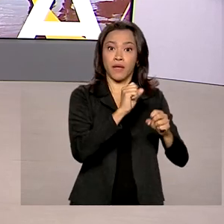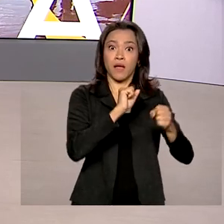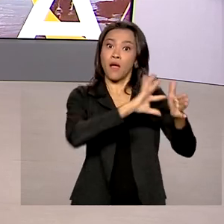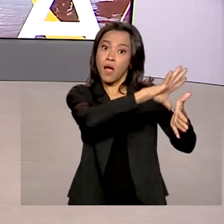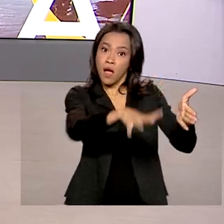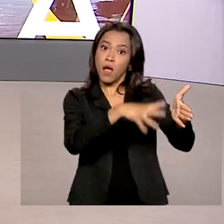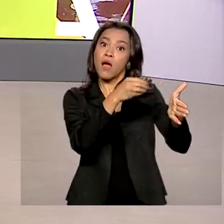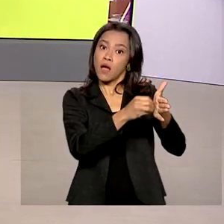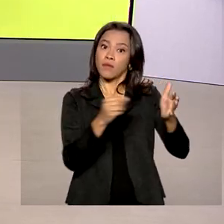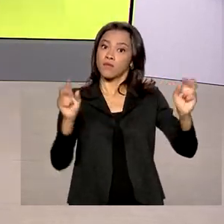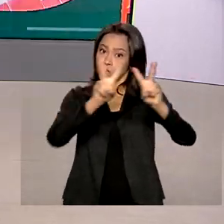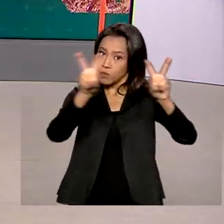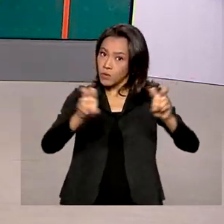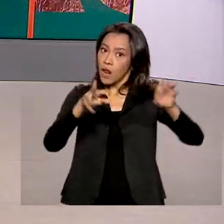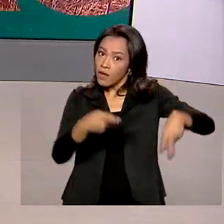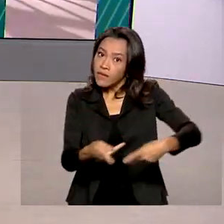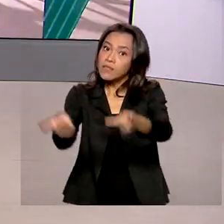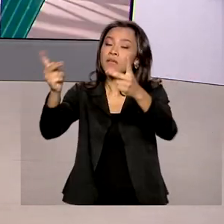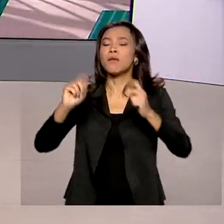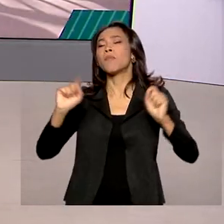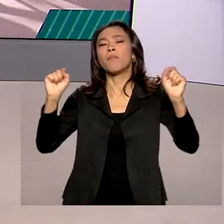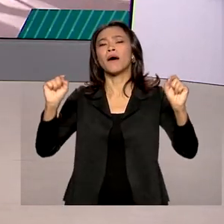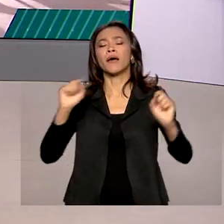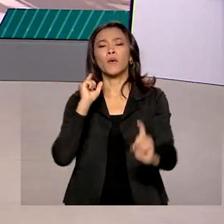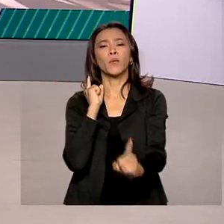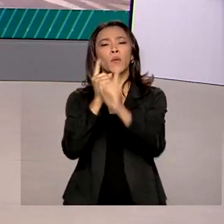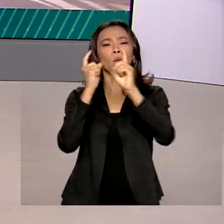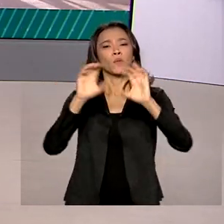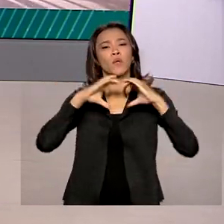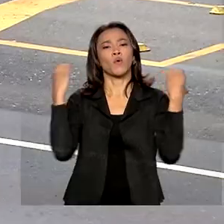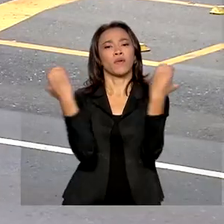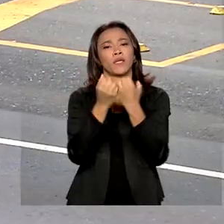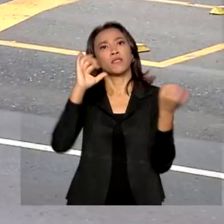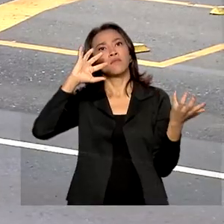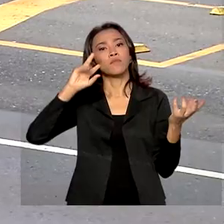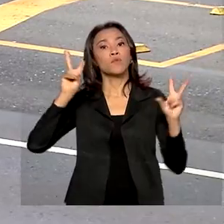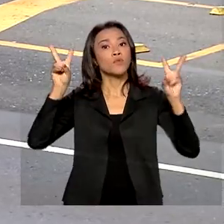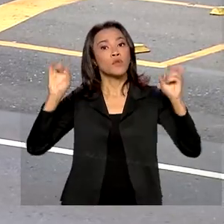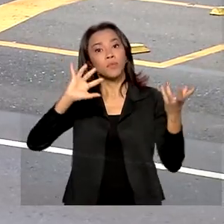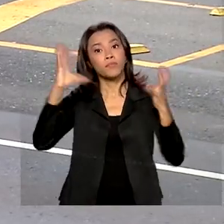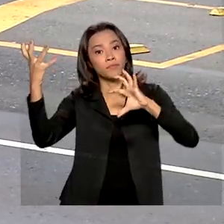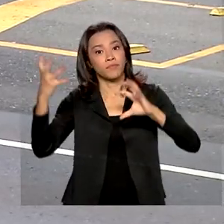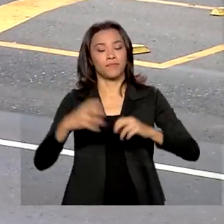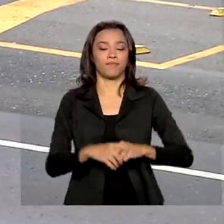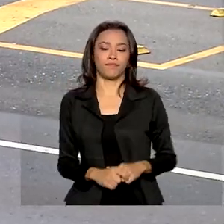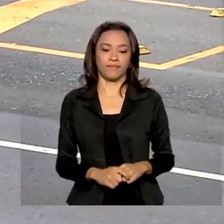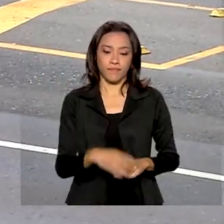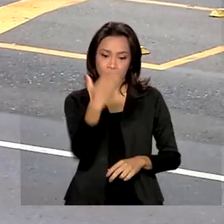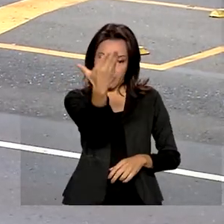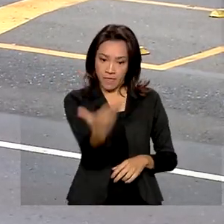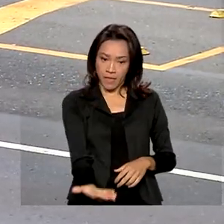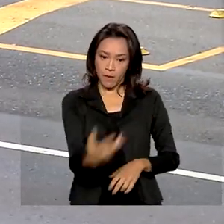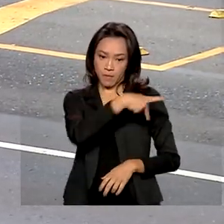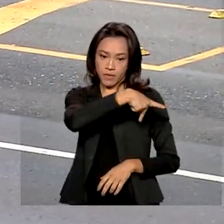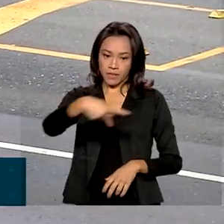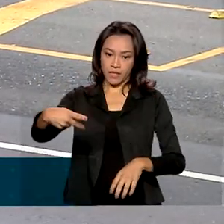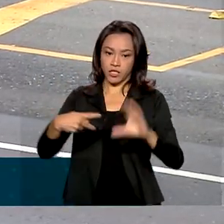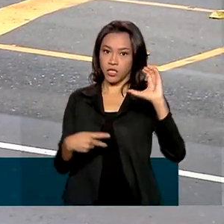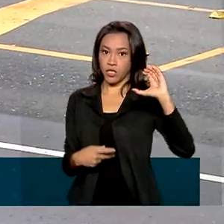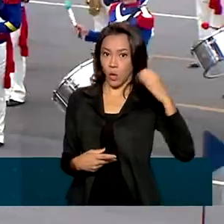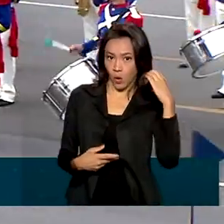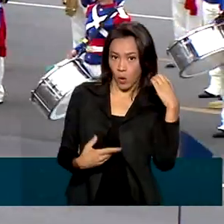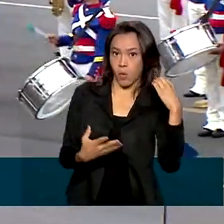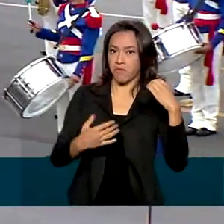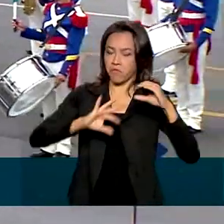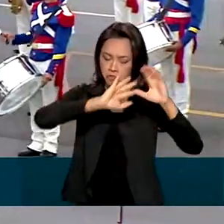única para a Conferência das Nações Unidas sobre mudanças climáticas. Ivan Duque foi recebido com honras